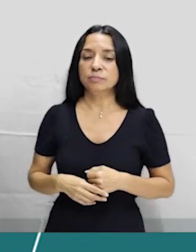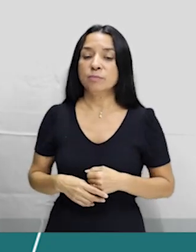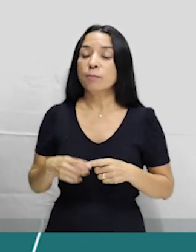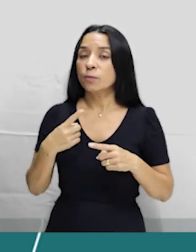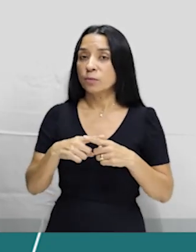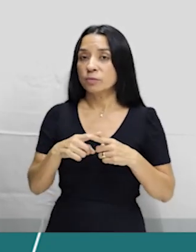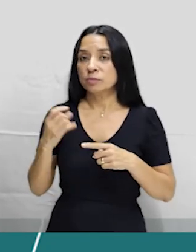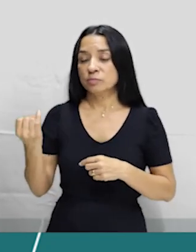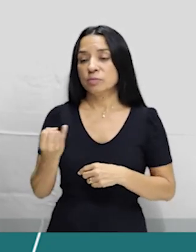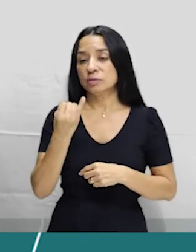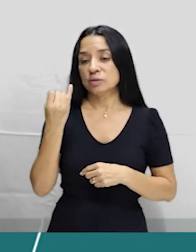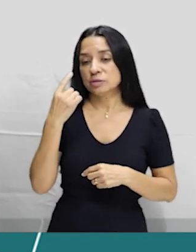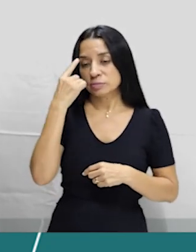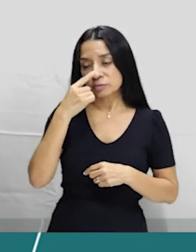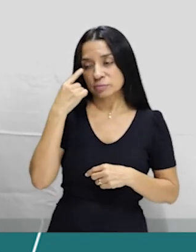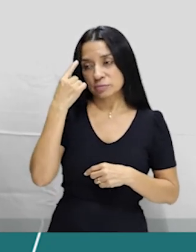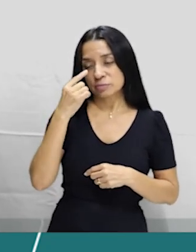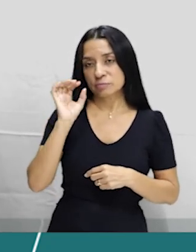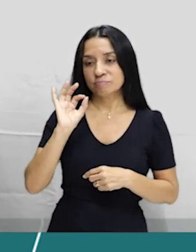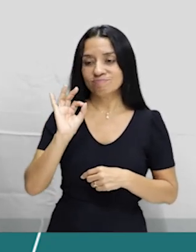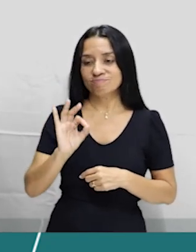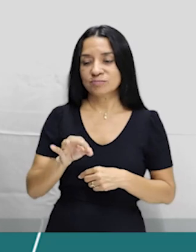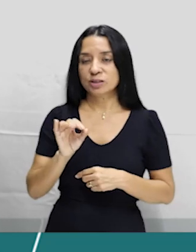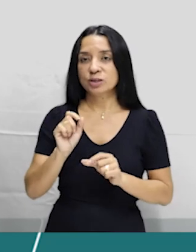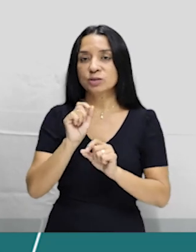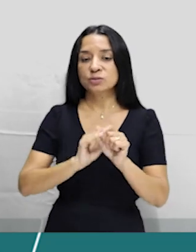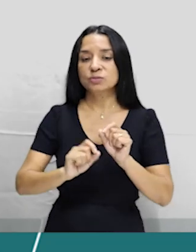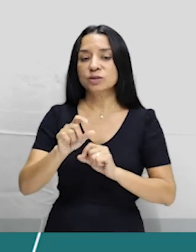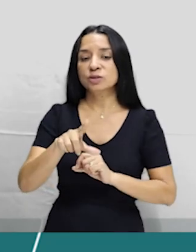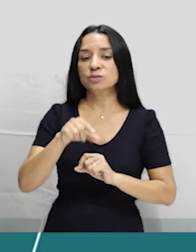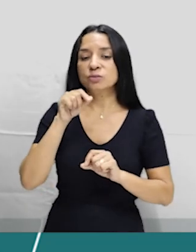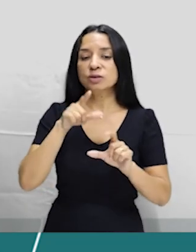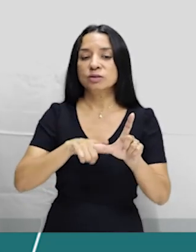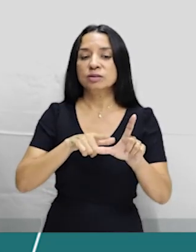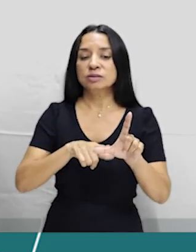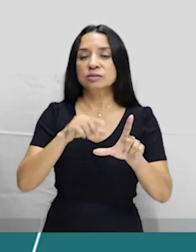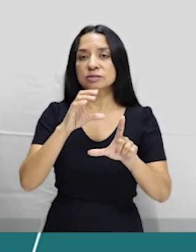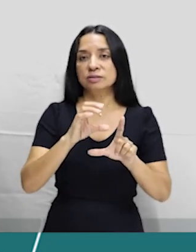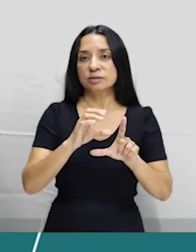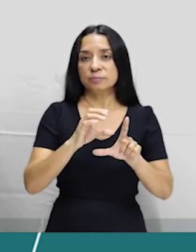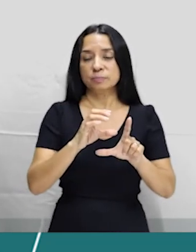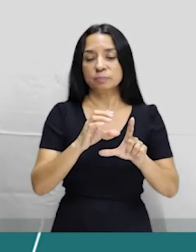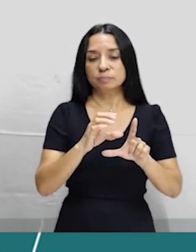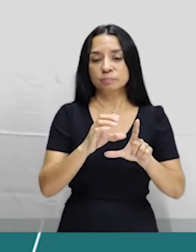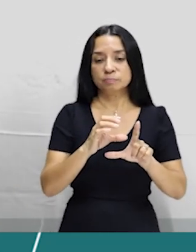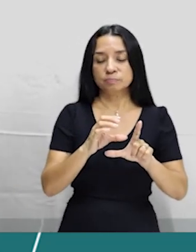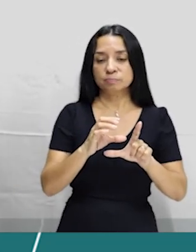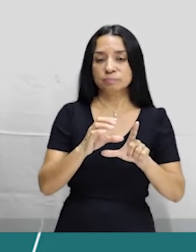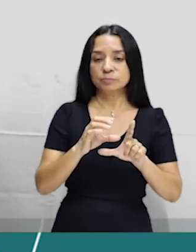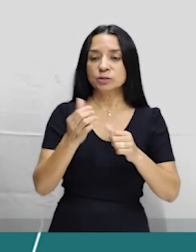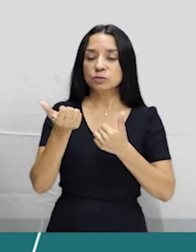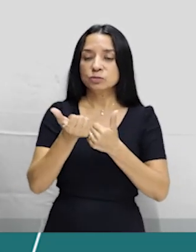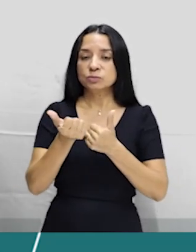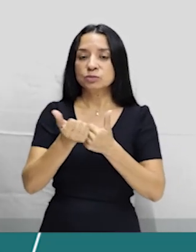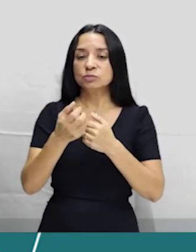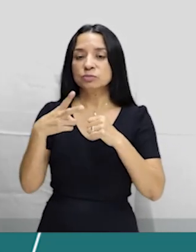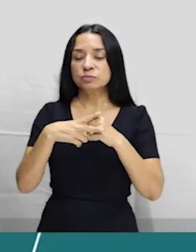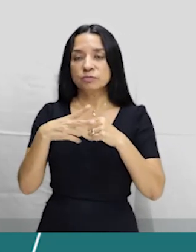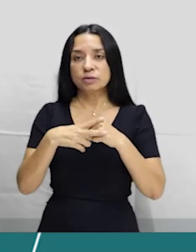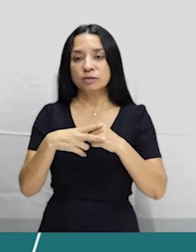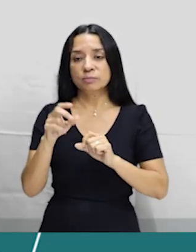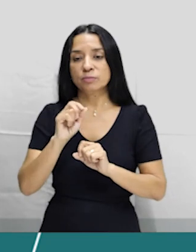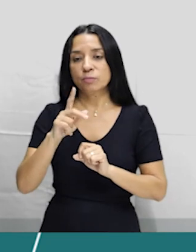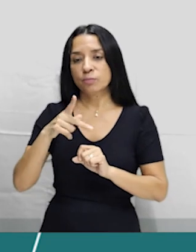E aí acertou quem colocou, pudierais, né? Pudierais. Então, se substituir o verbo